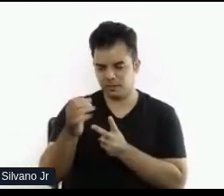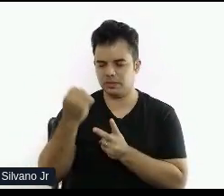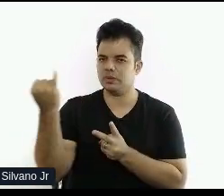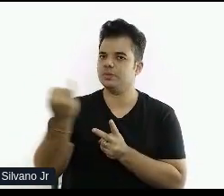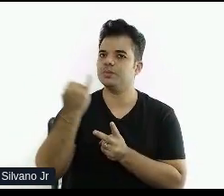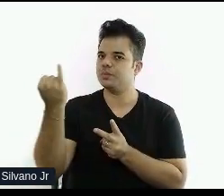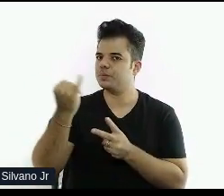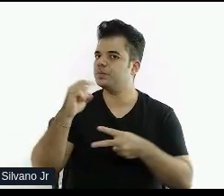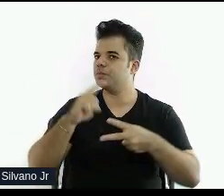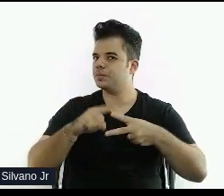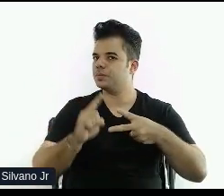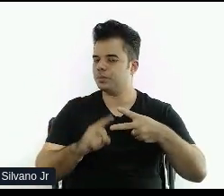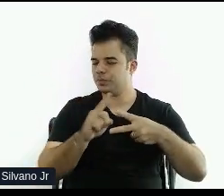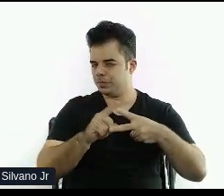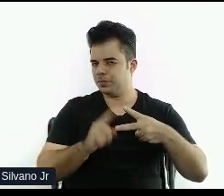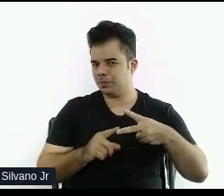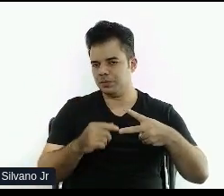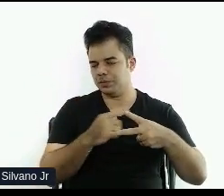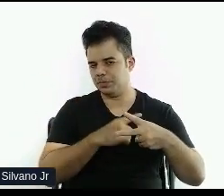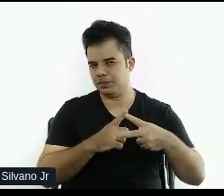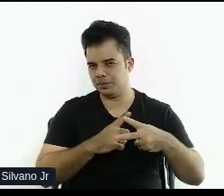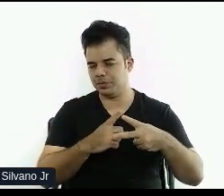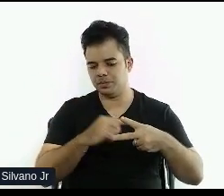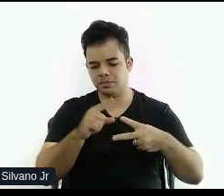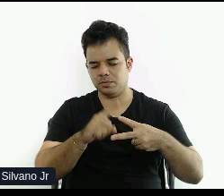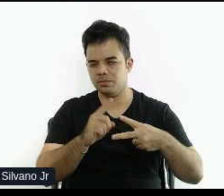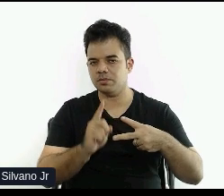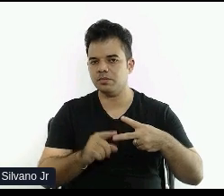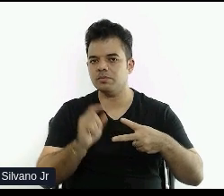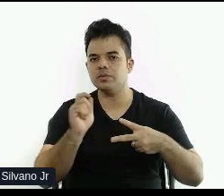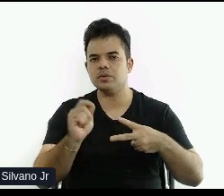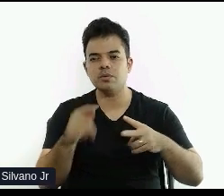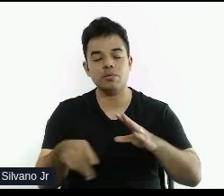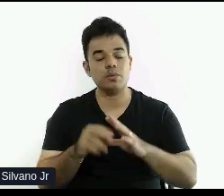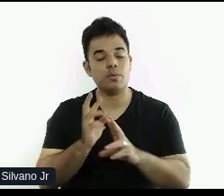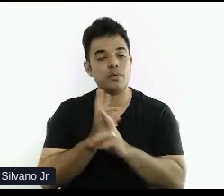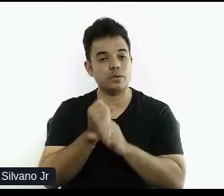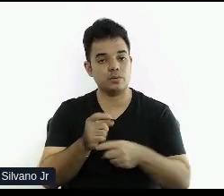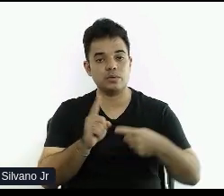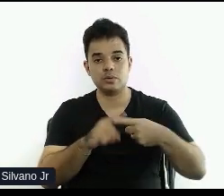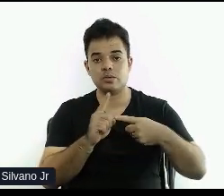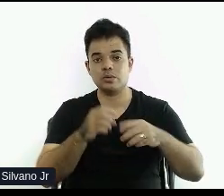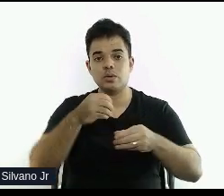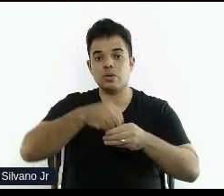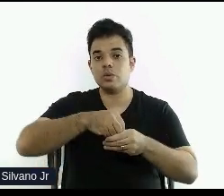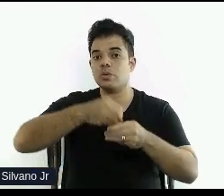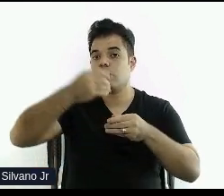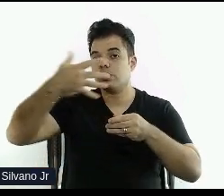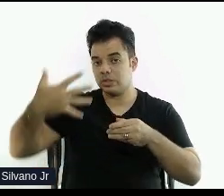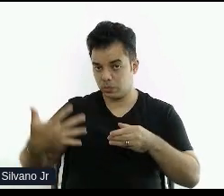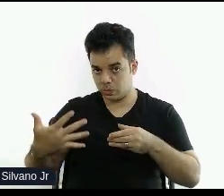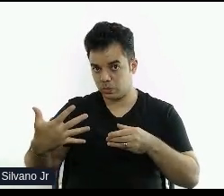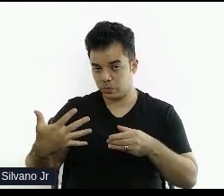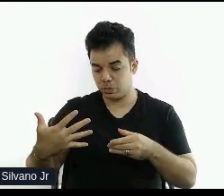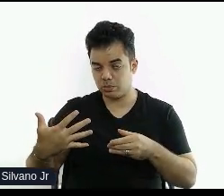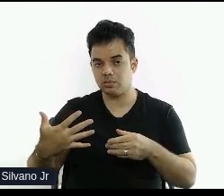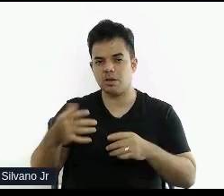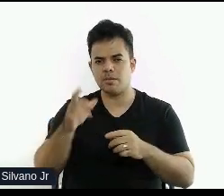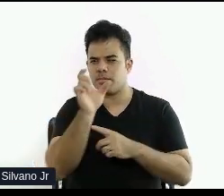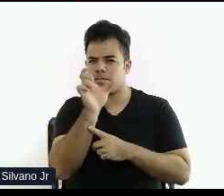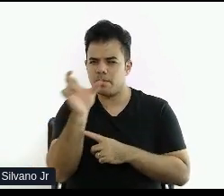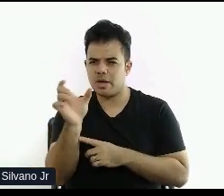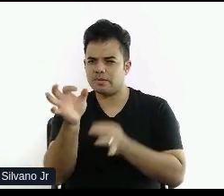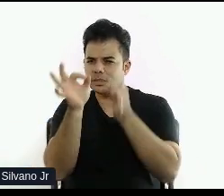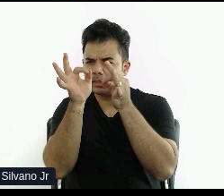buscadores considerarem na hora de trazer o resultado de página. O conteúdo, que é quando, inclusive, quando a gente trabalha com palavra-chave,